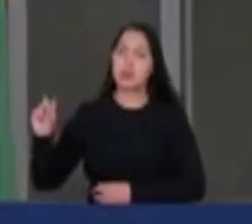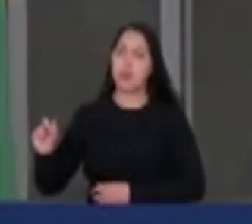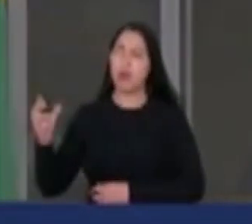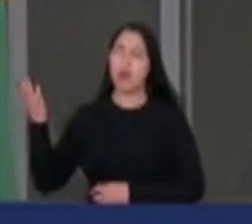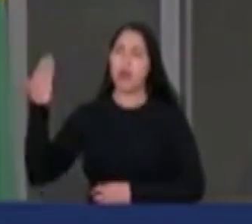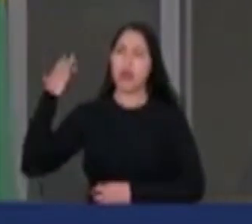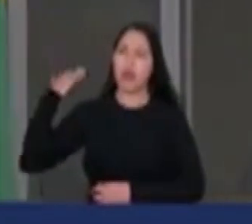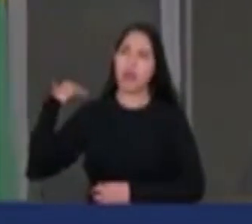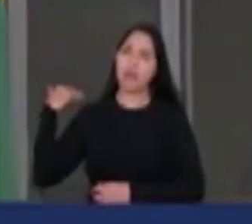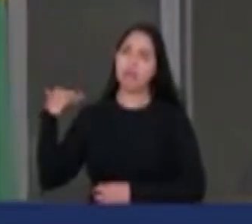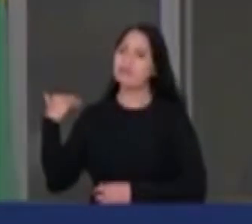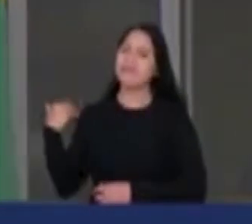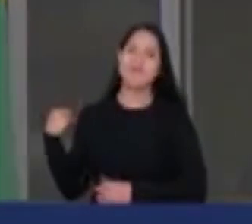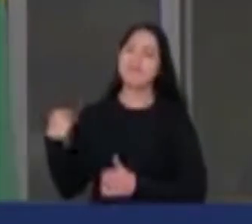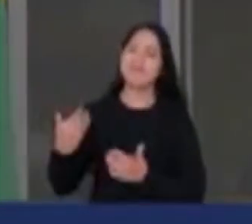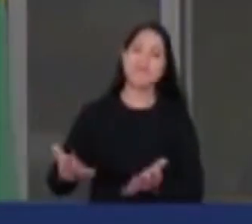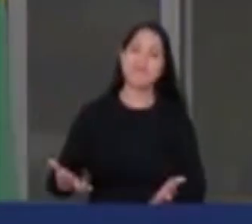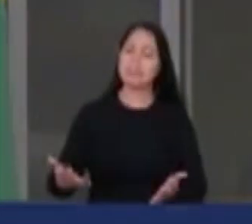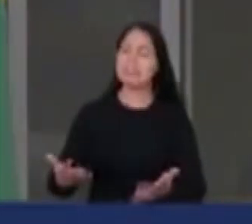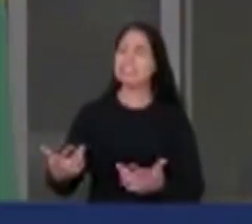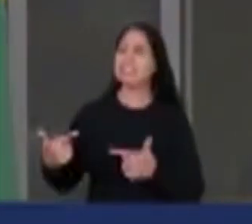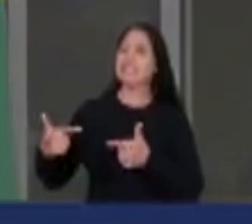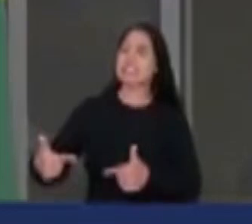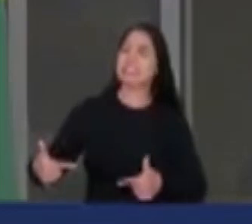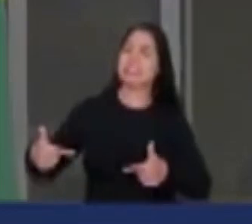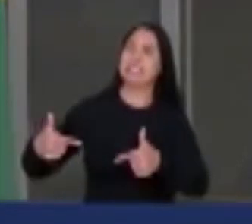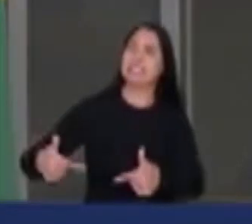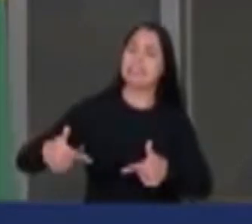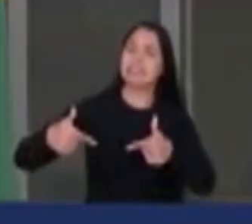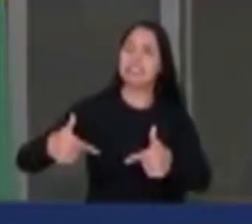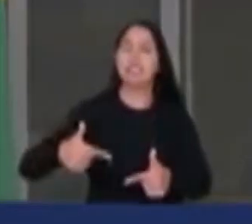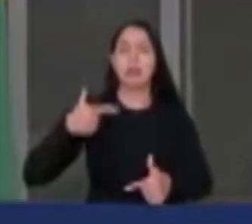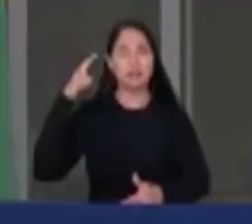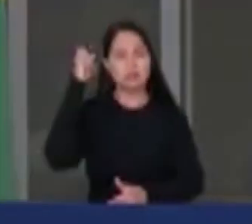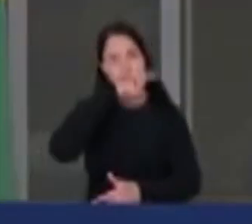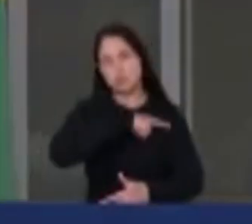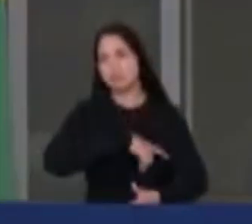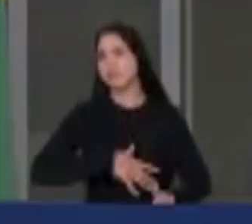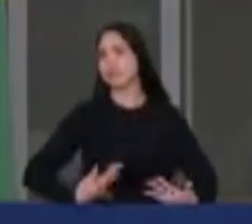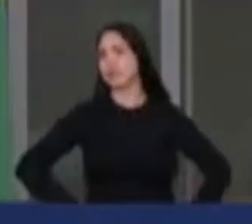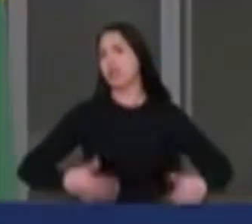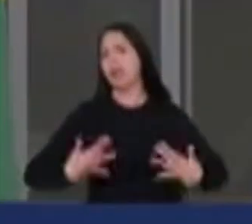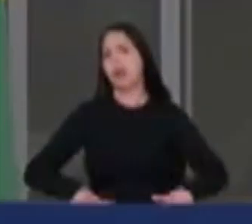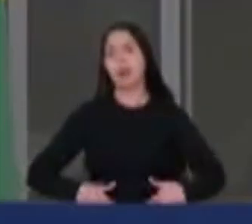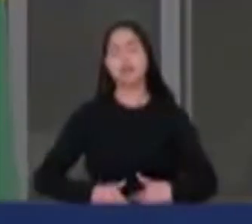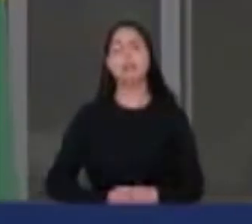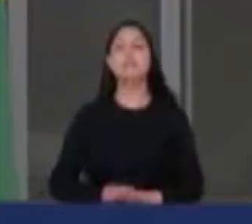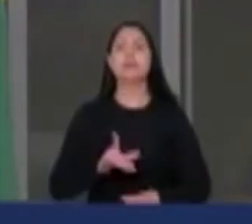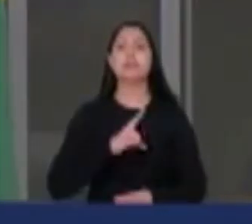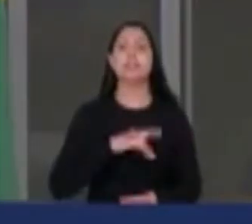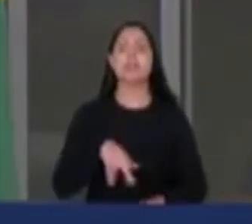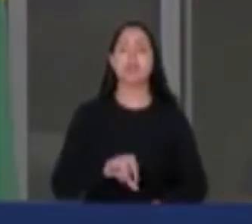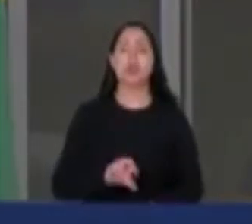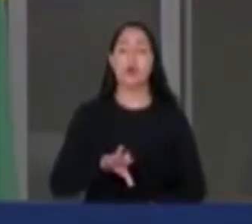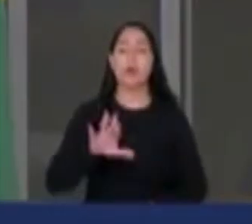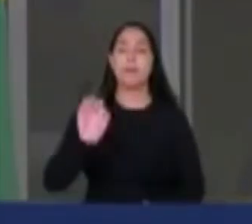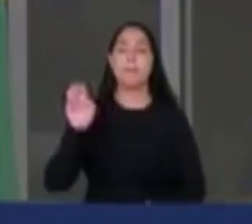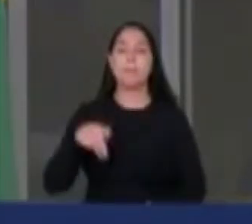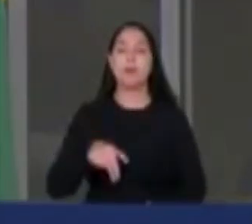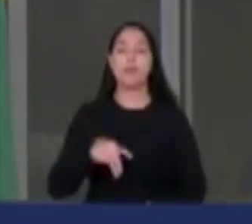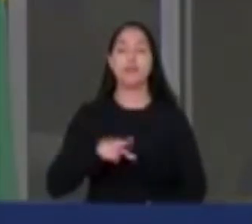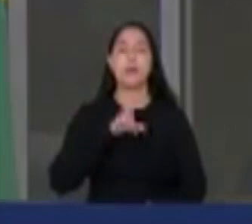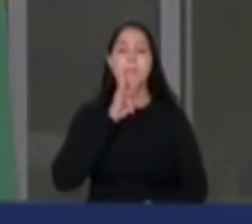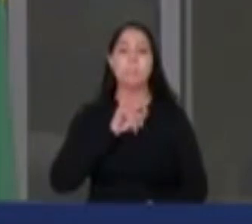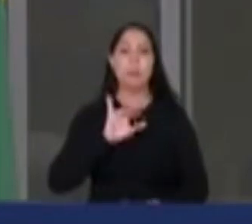De tão difícil que era produzir aqui. Nós transformamos o Cerrado. Norman Bullag, o pai da Revolução Verde, esteve aqui nos anos